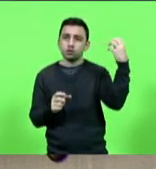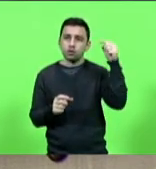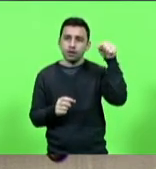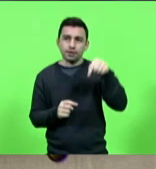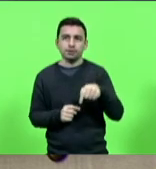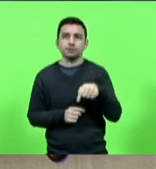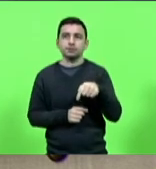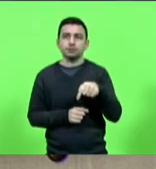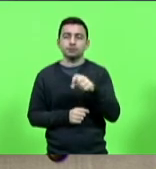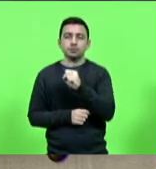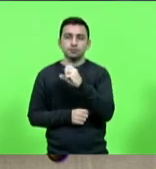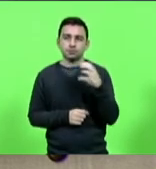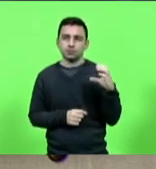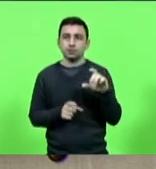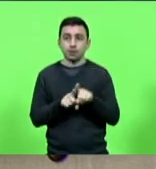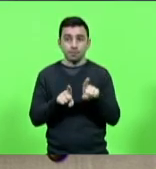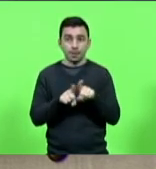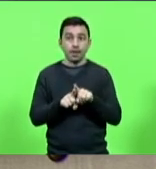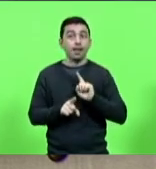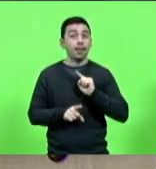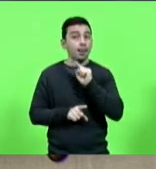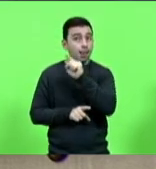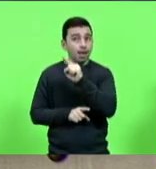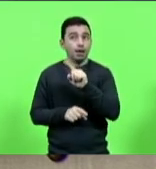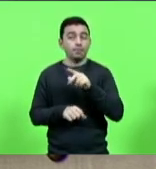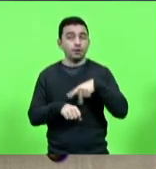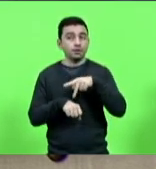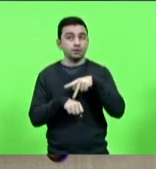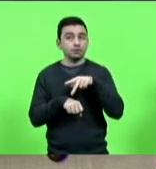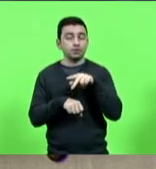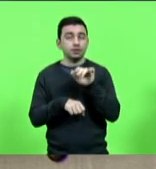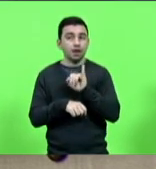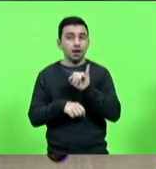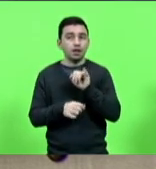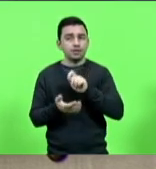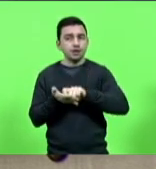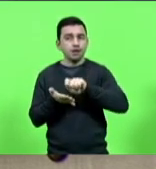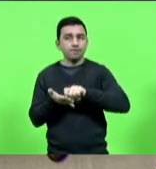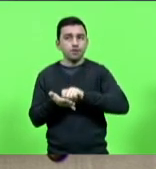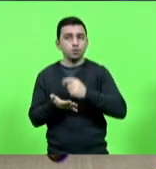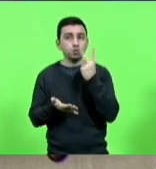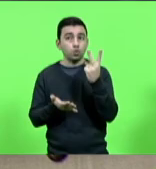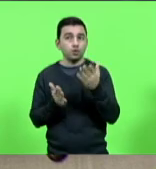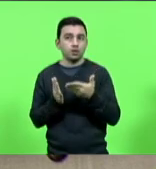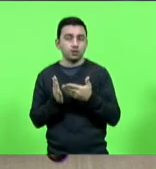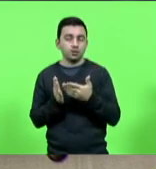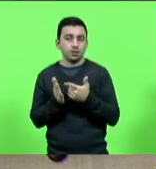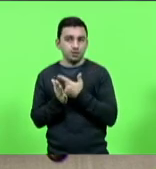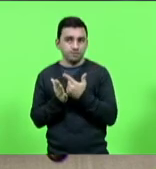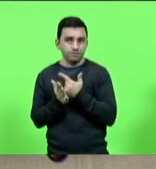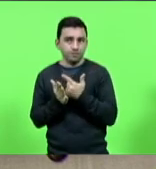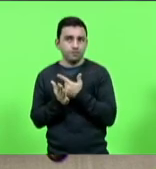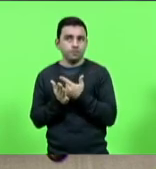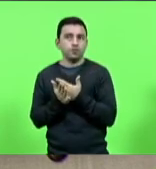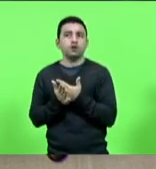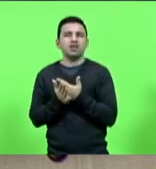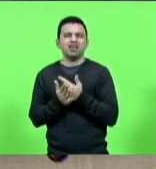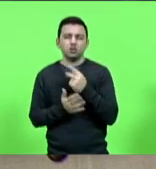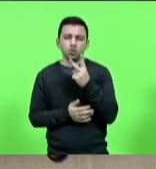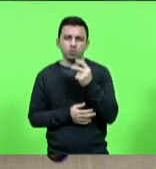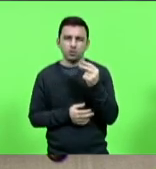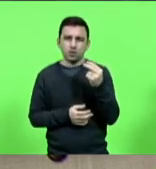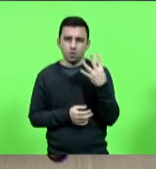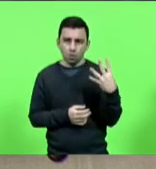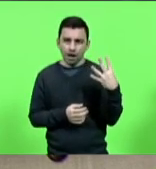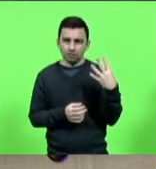Itália, ajudou a escrever dois livros. Desde 2004, ele se dedicava